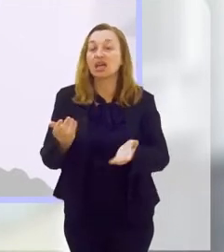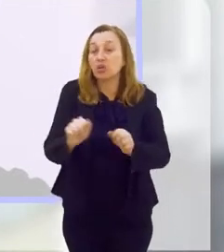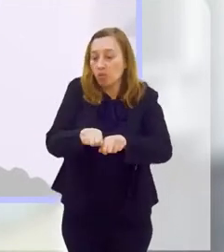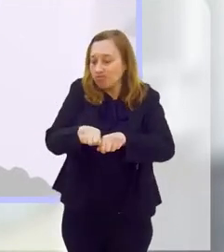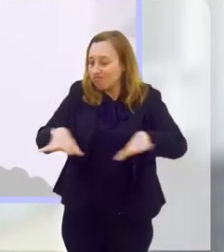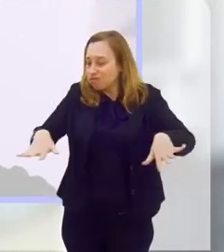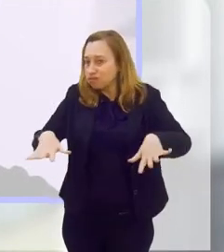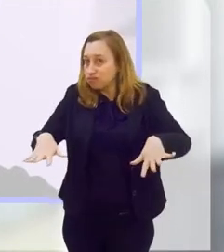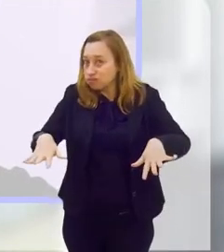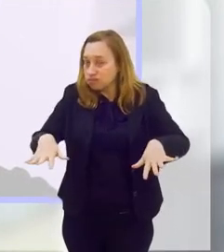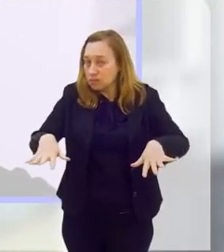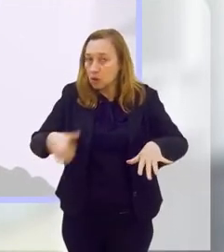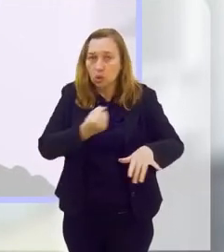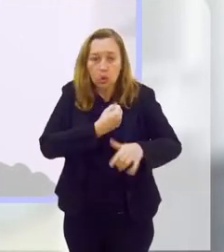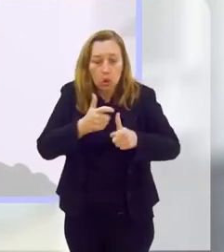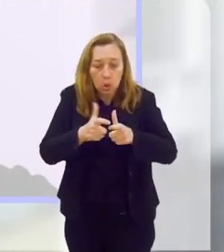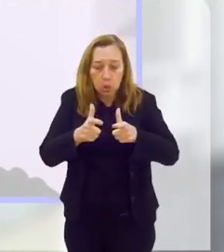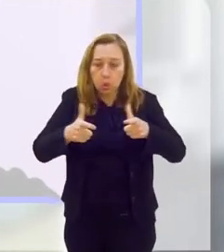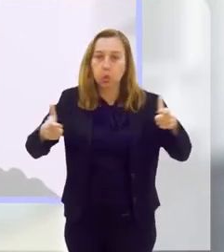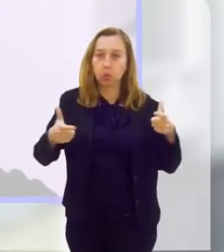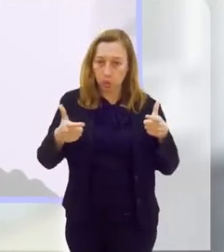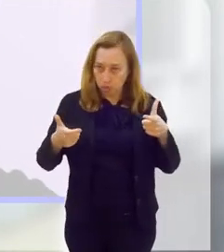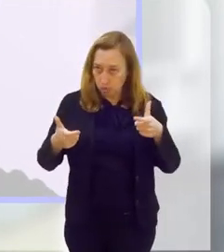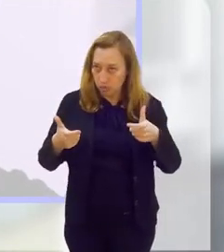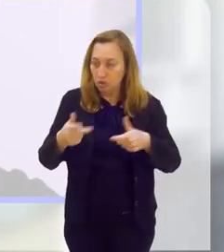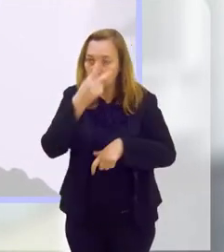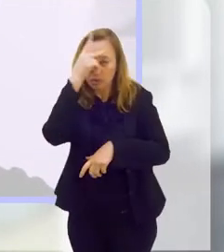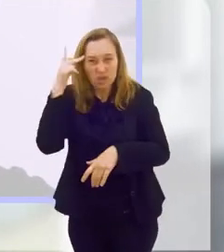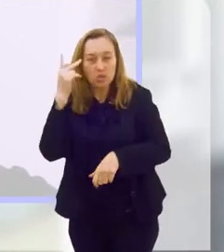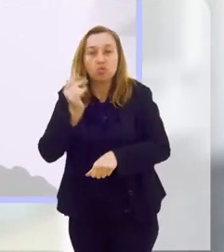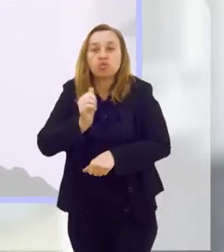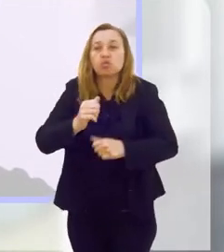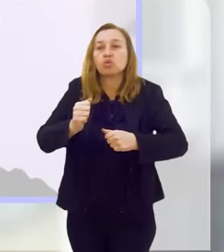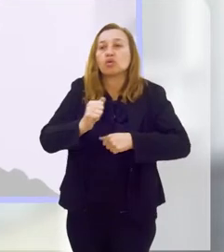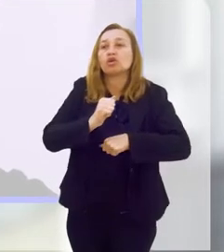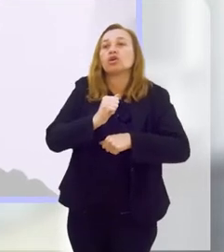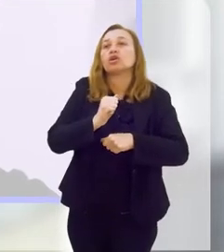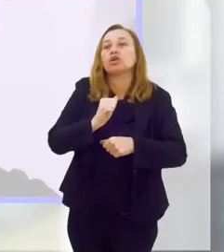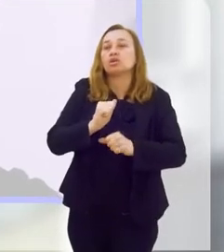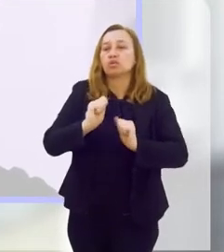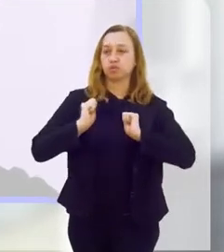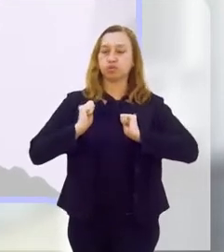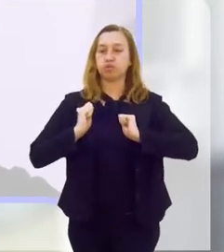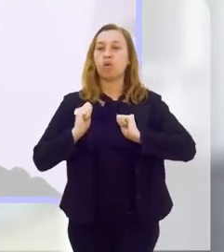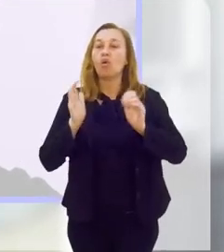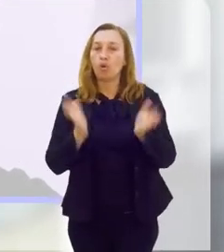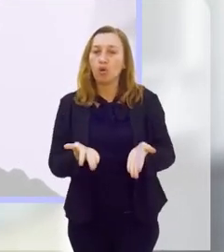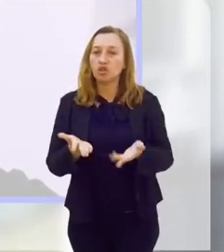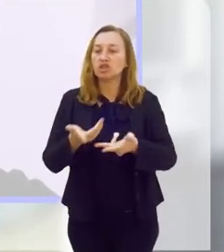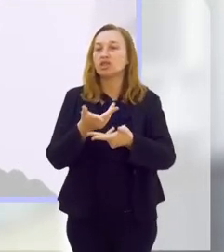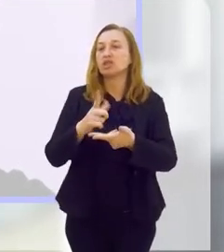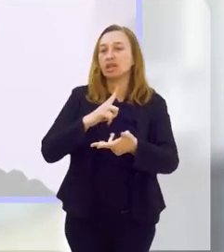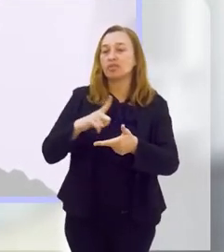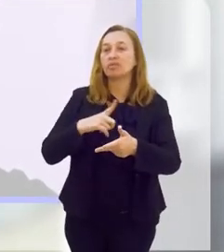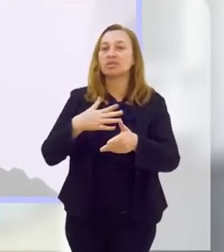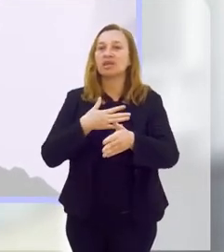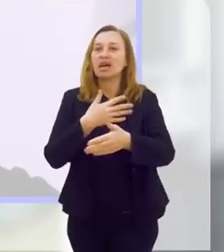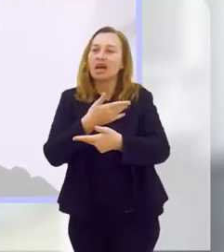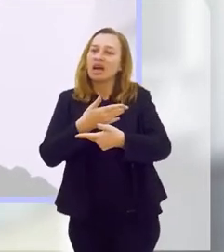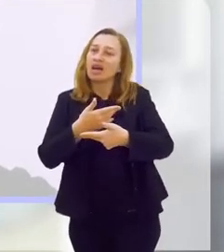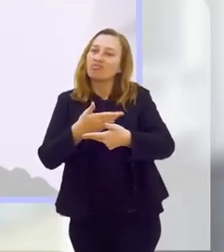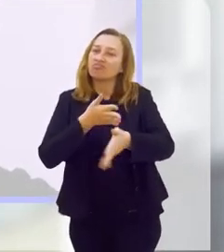pandemia, isso aumentou, o sedentarismo aumentou. Por quê? Hoje em dia a gente tem acesso a muitas coisas